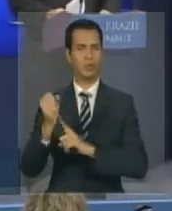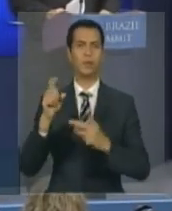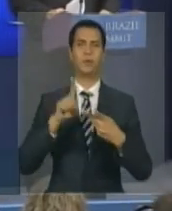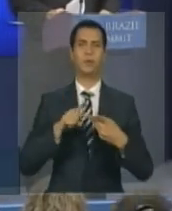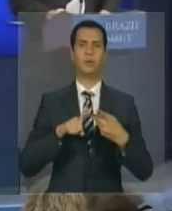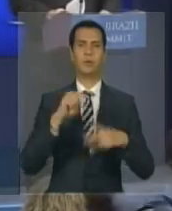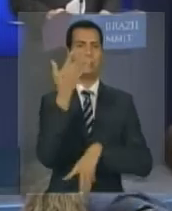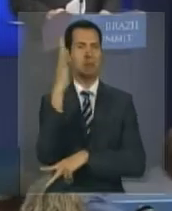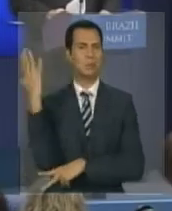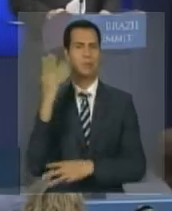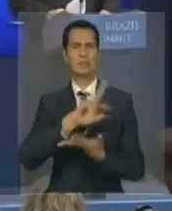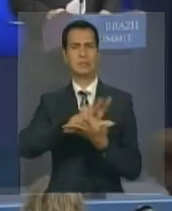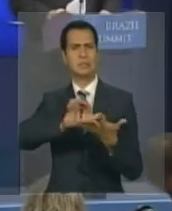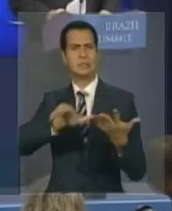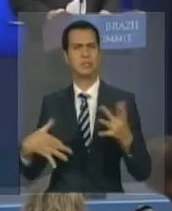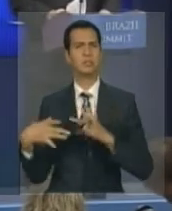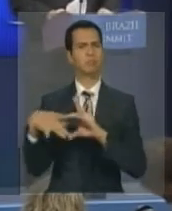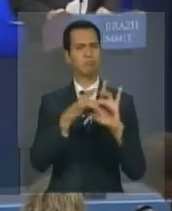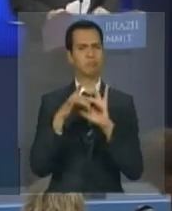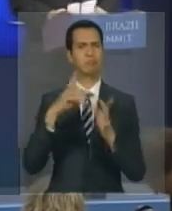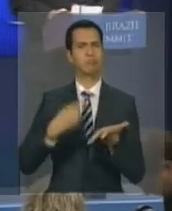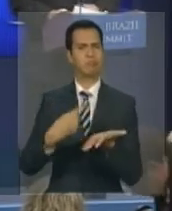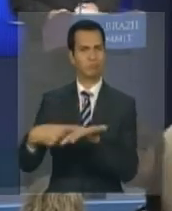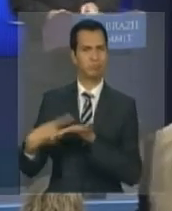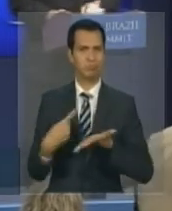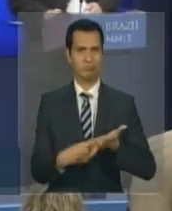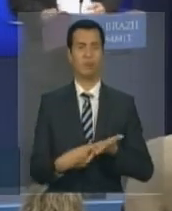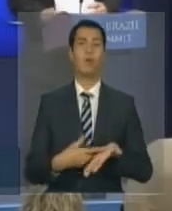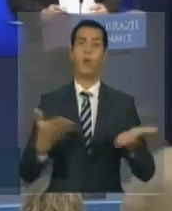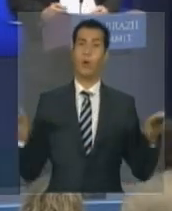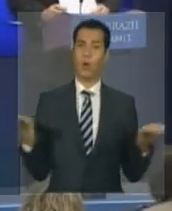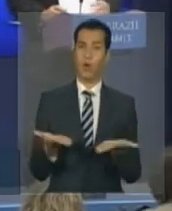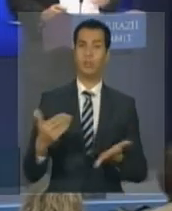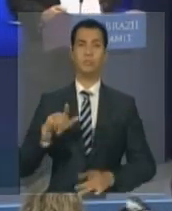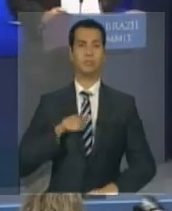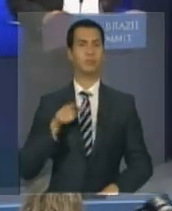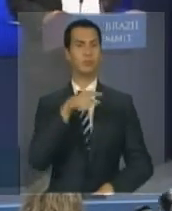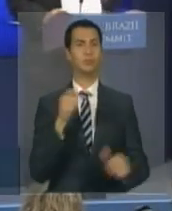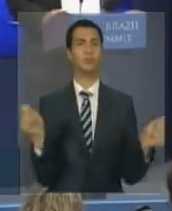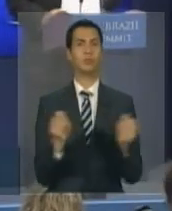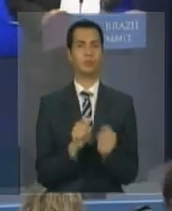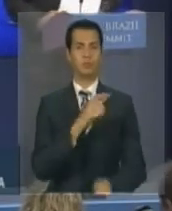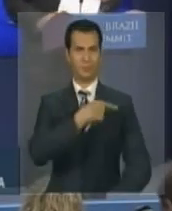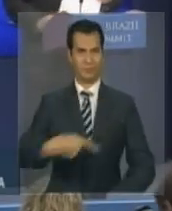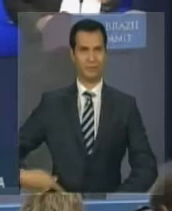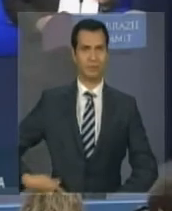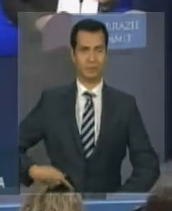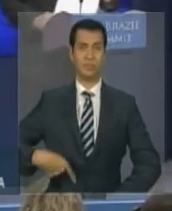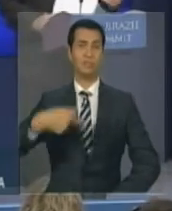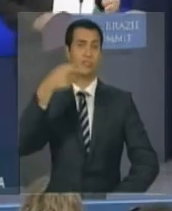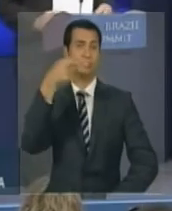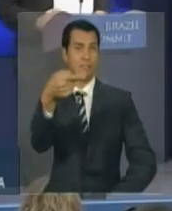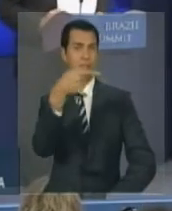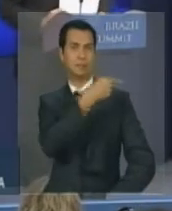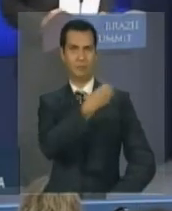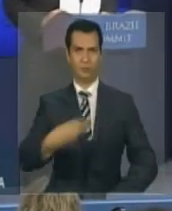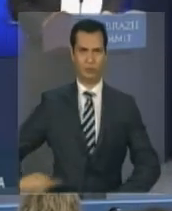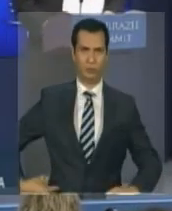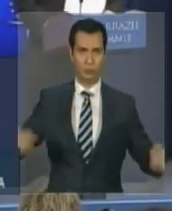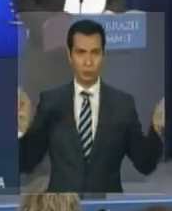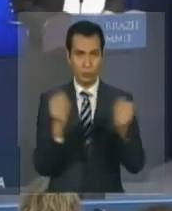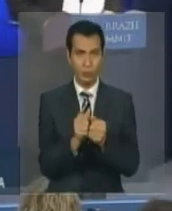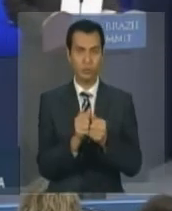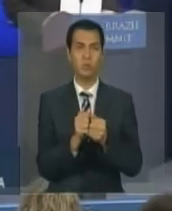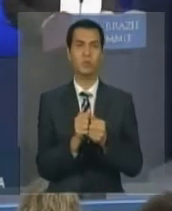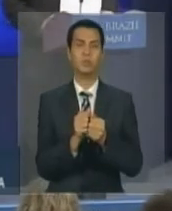A presença de sete ministros brasileiros e que acompanham a presidenta no dia de hoje e